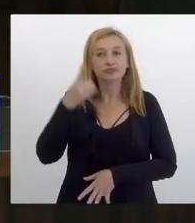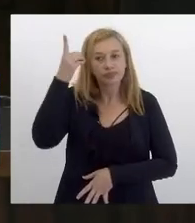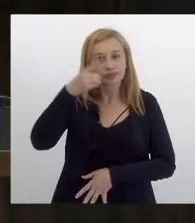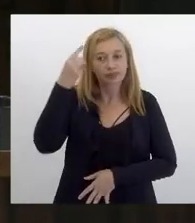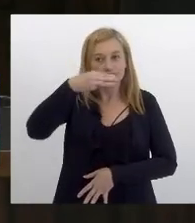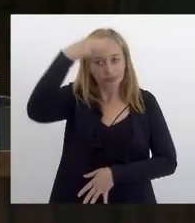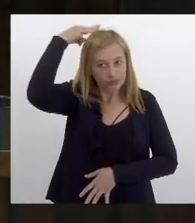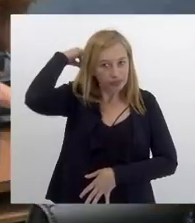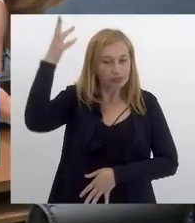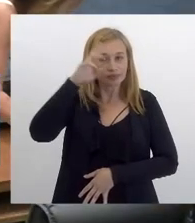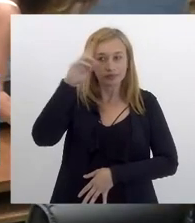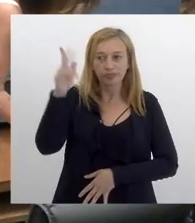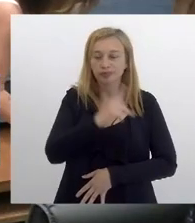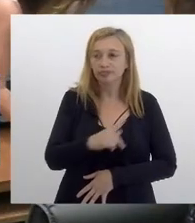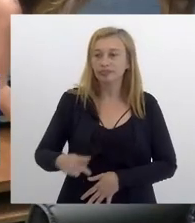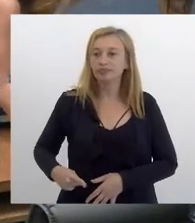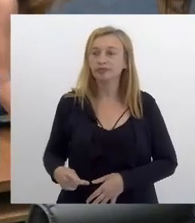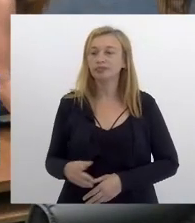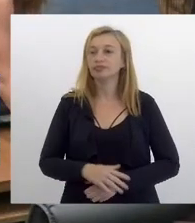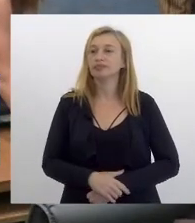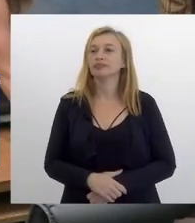Márcio Pacheco, presidente da comissão,